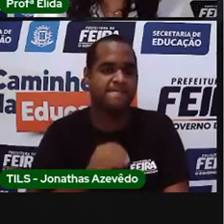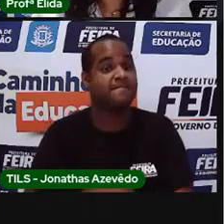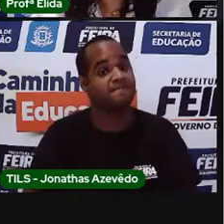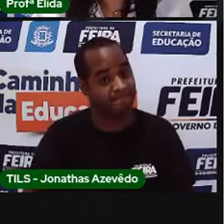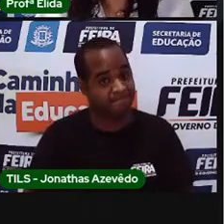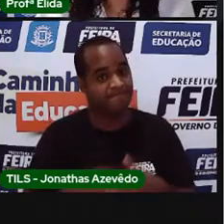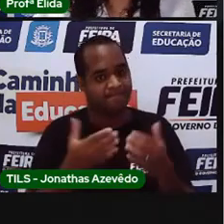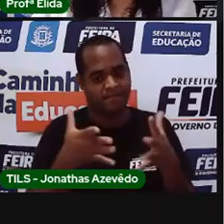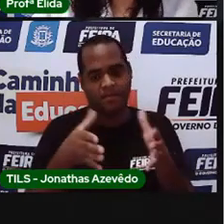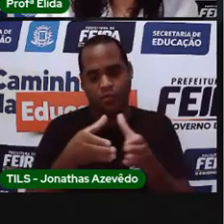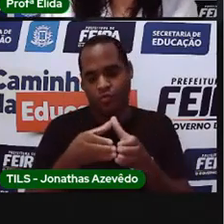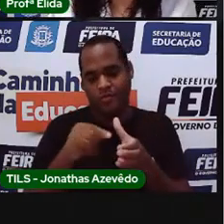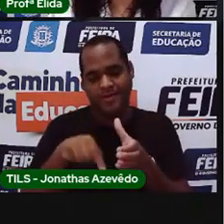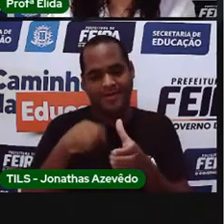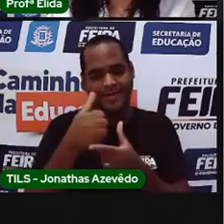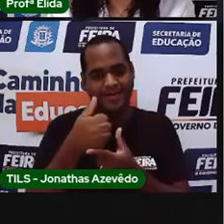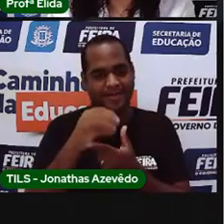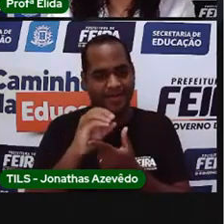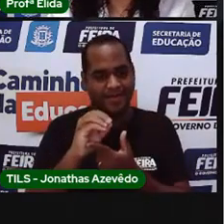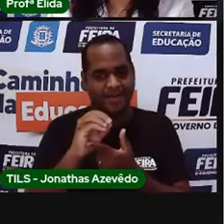Esse grupo de 10